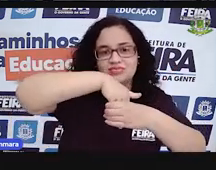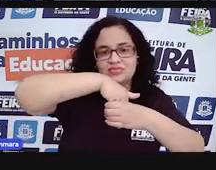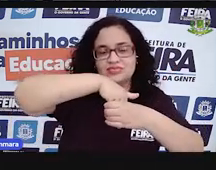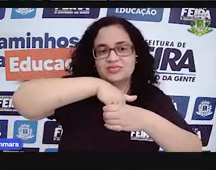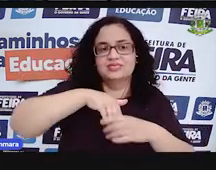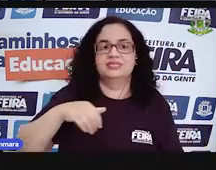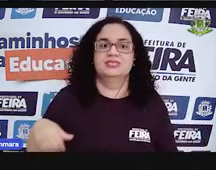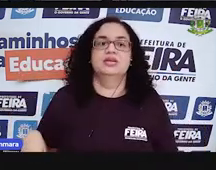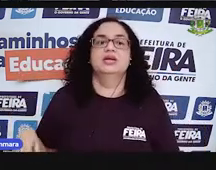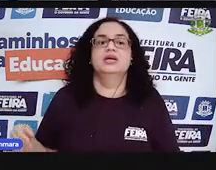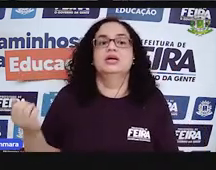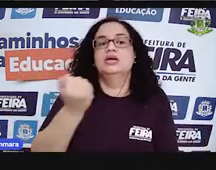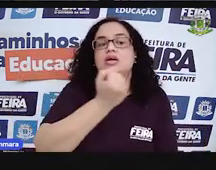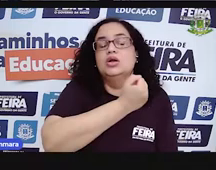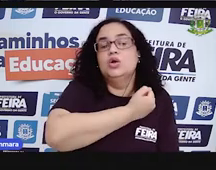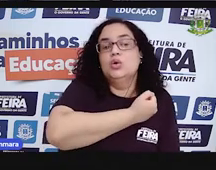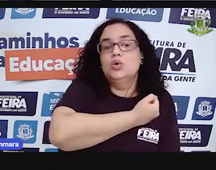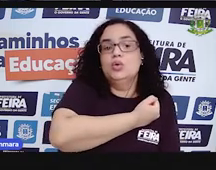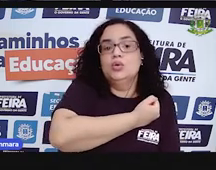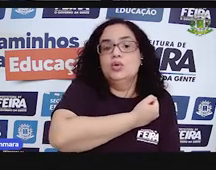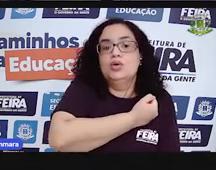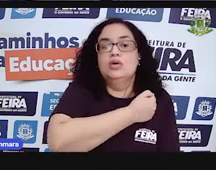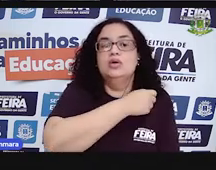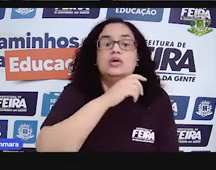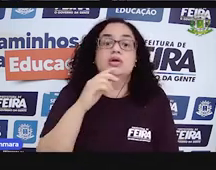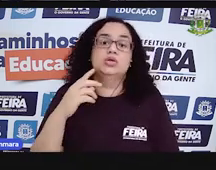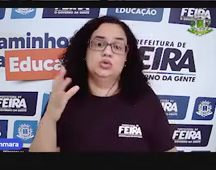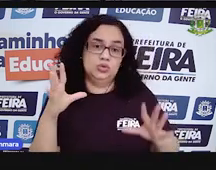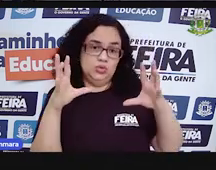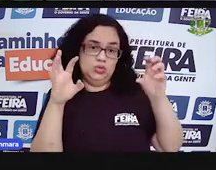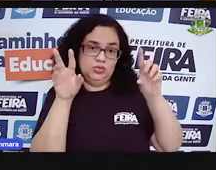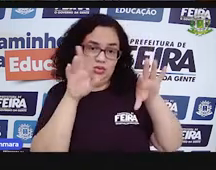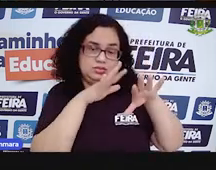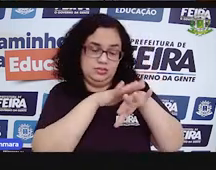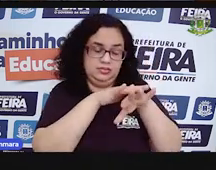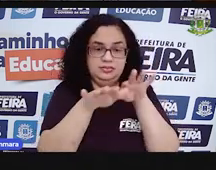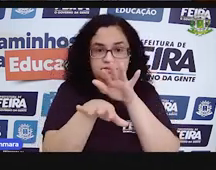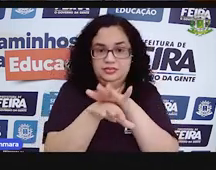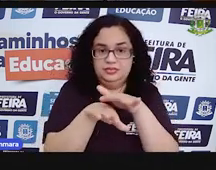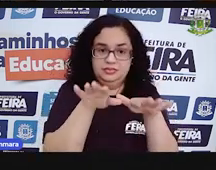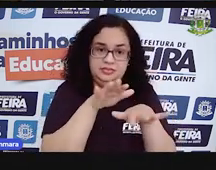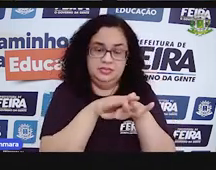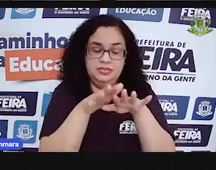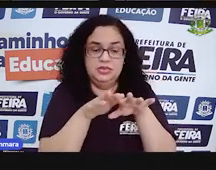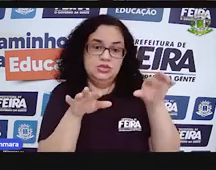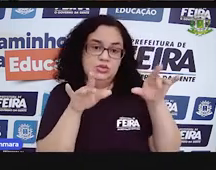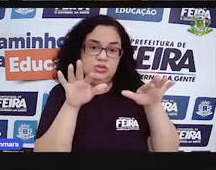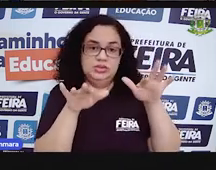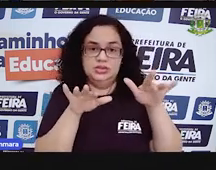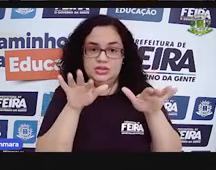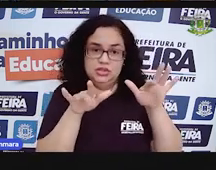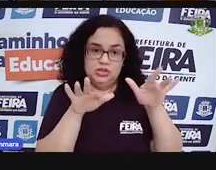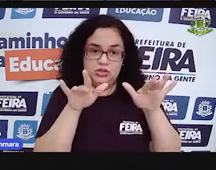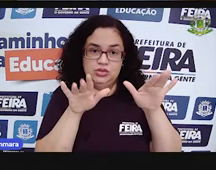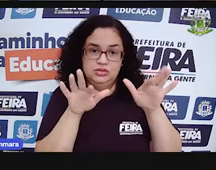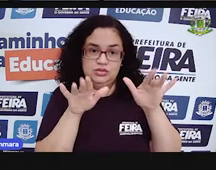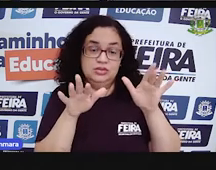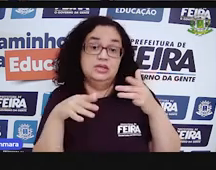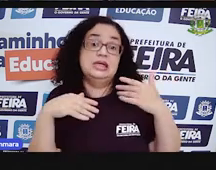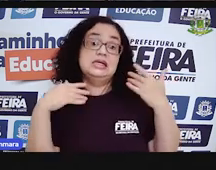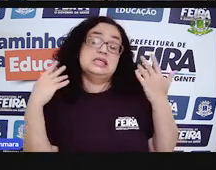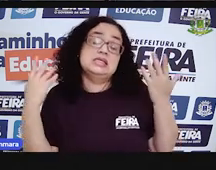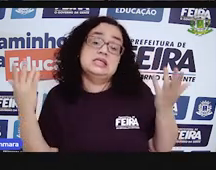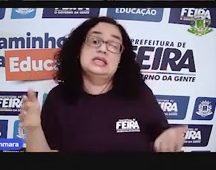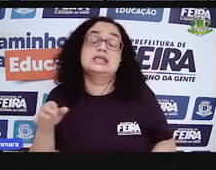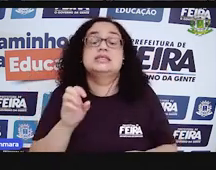esses membros aqui, ó, suas duas mãozinhas, seus dedinhos, né, caso,